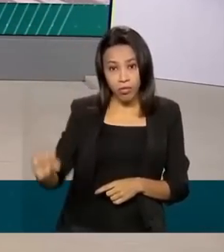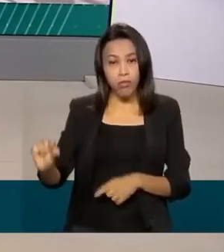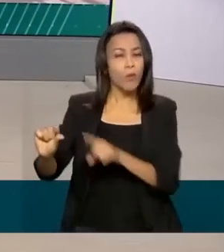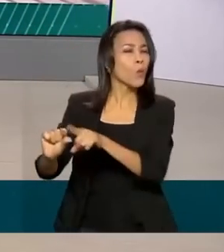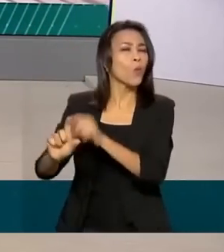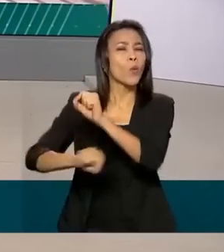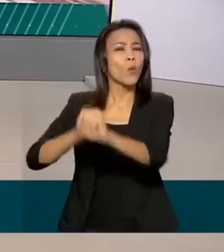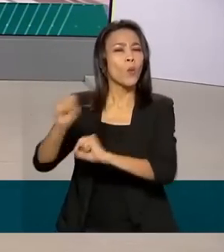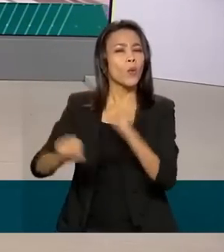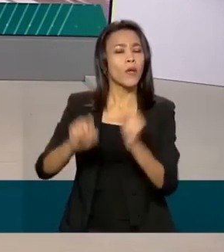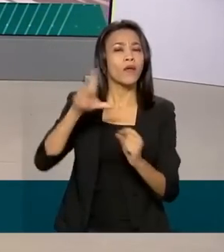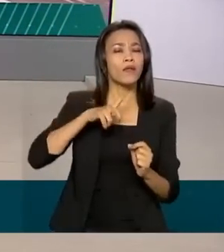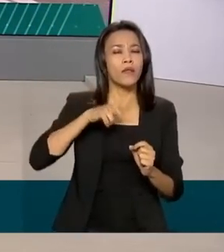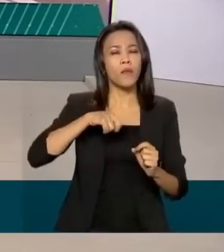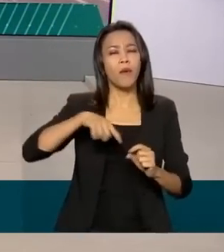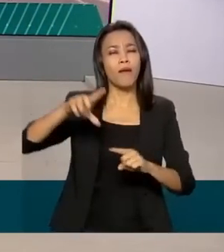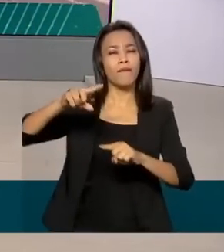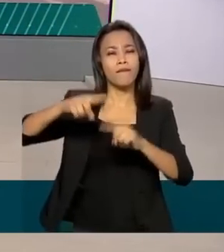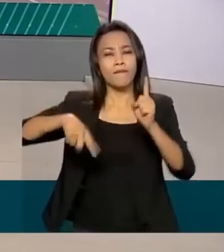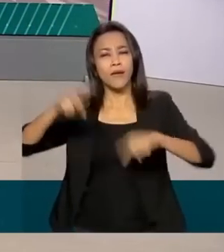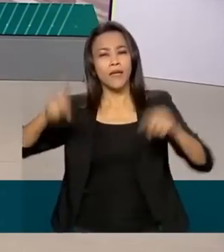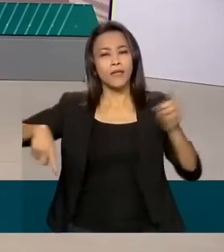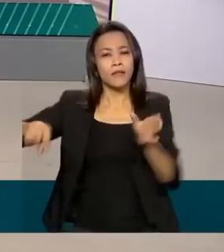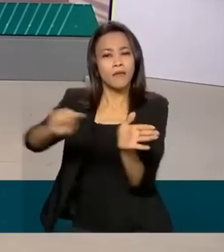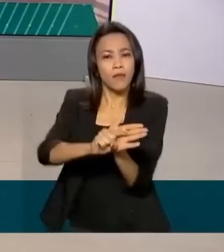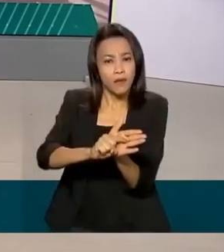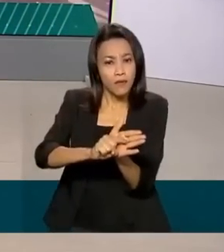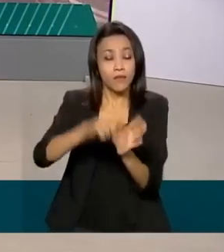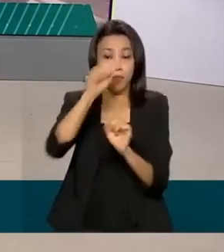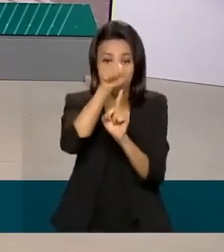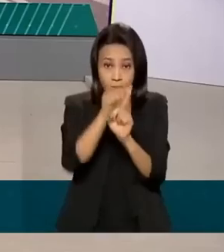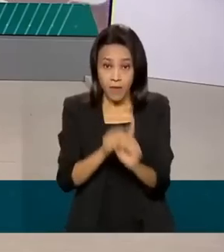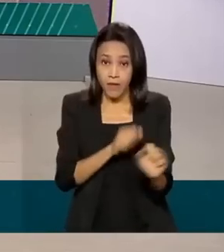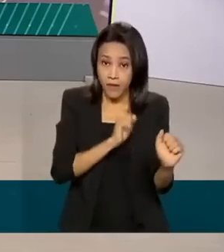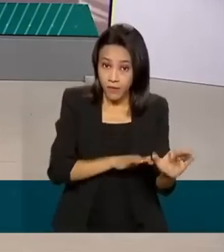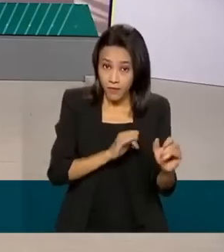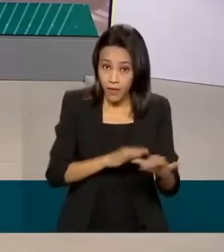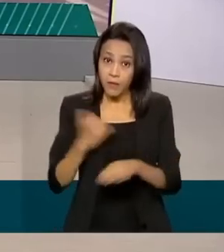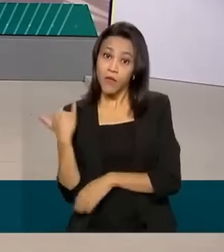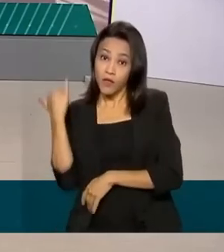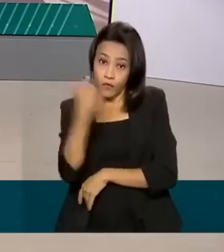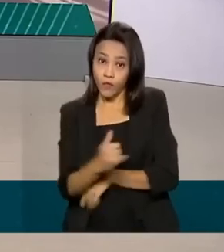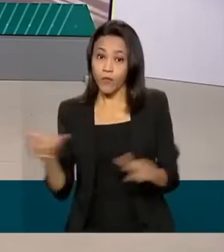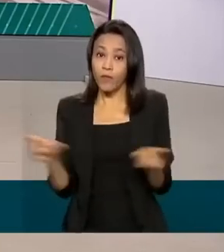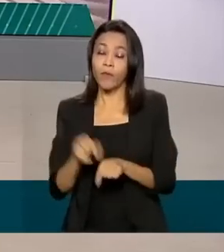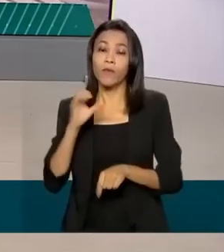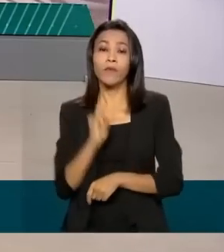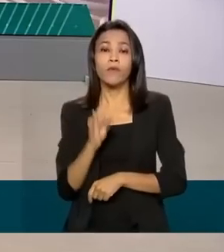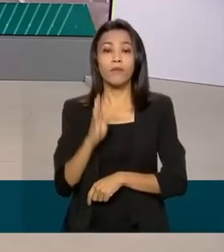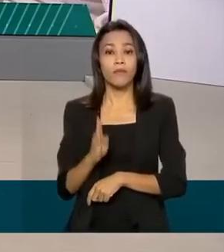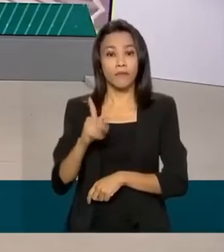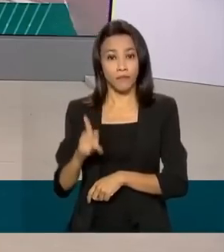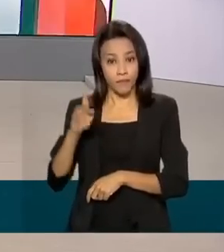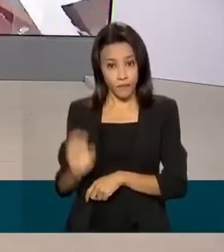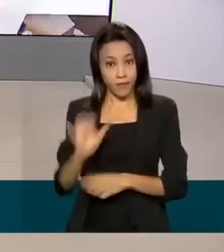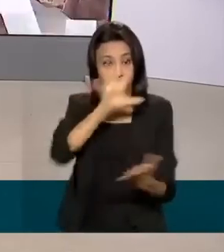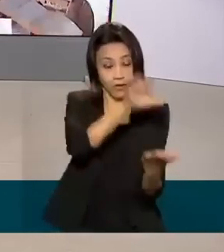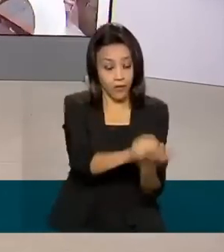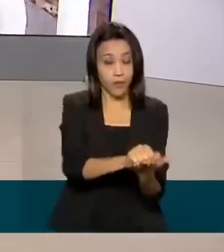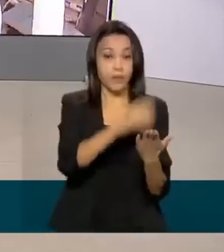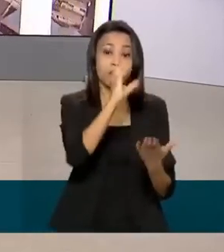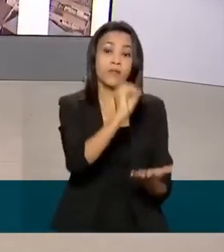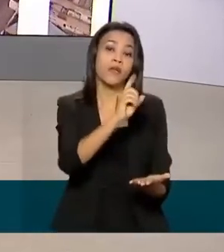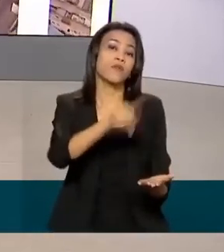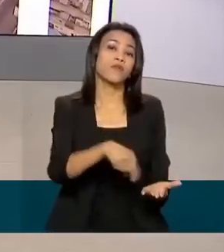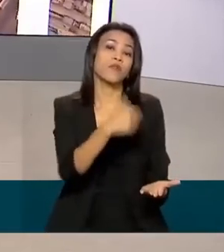registram uma variação negativa. Em setembro, segundo o IBGE, a inflação oficial registrou menos de 0